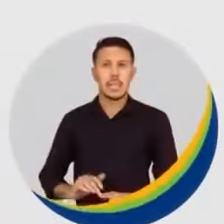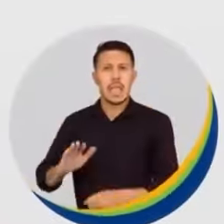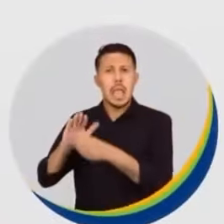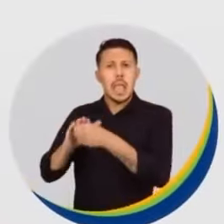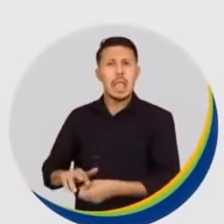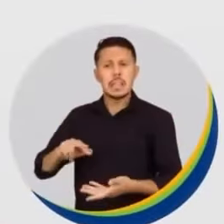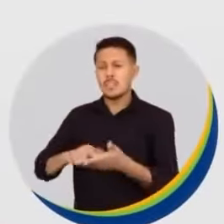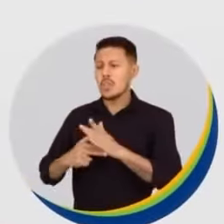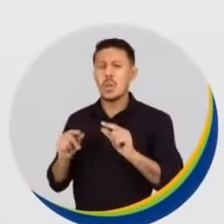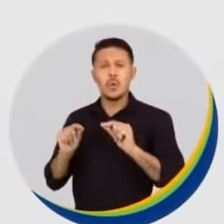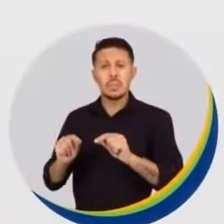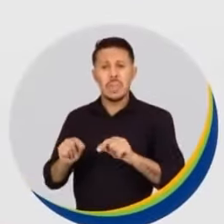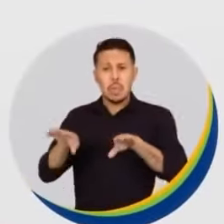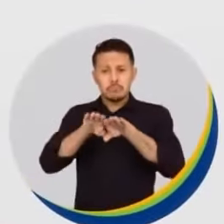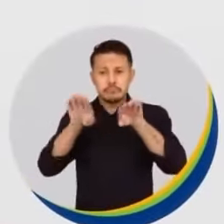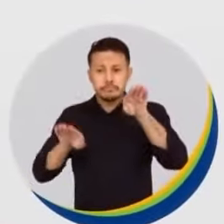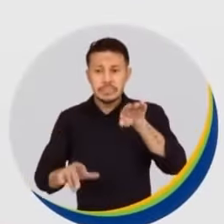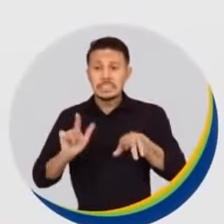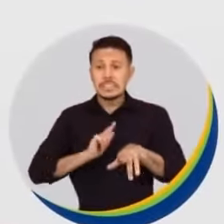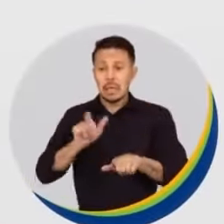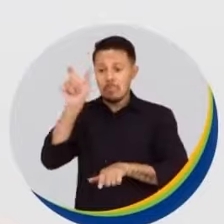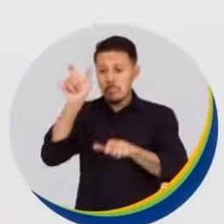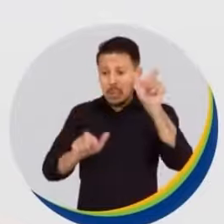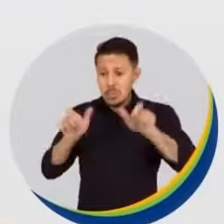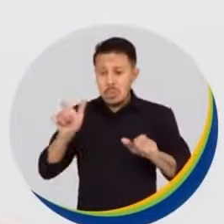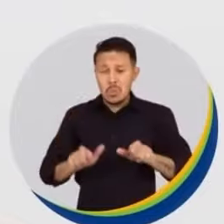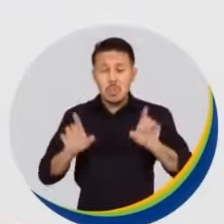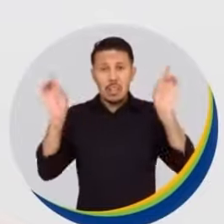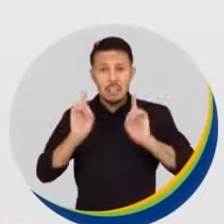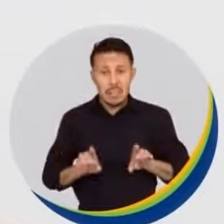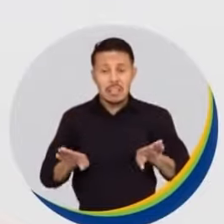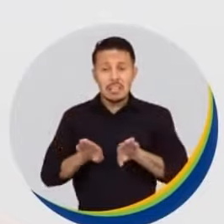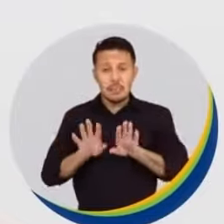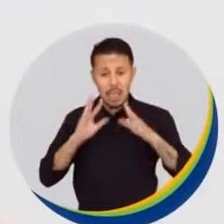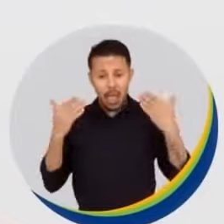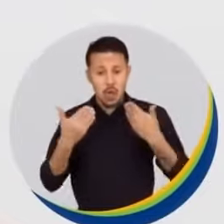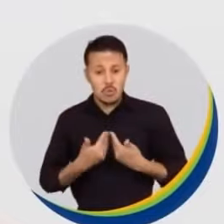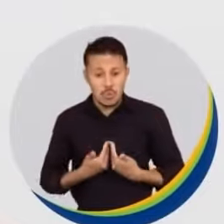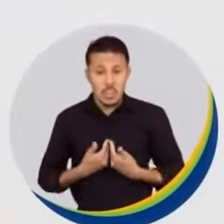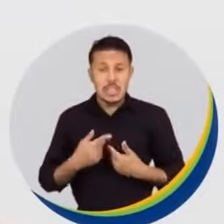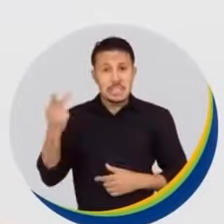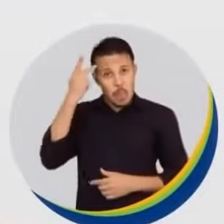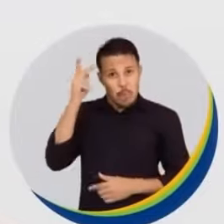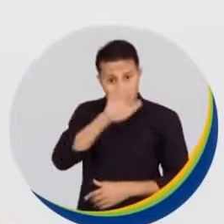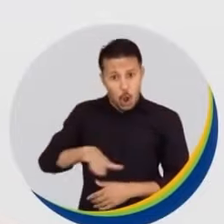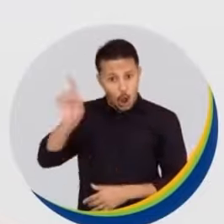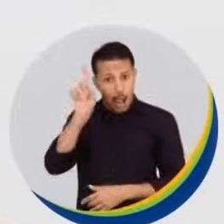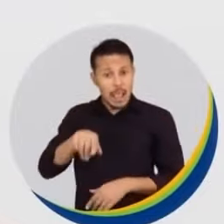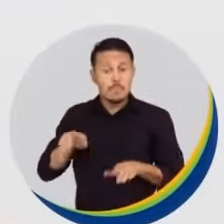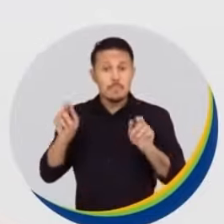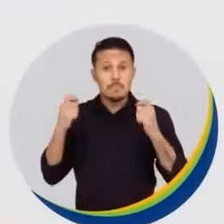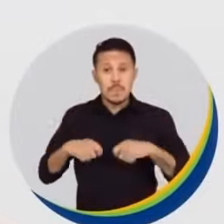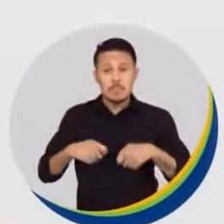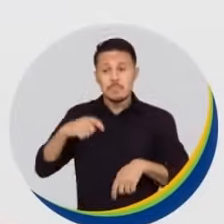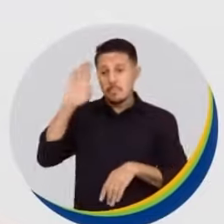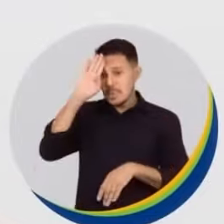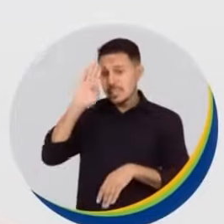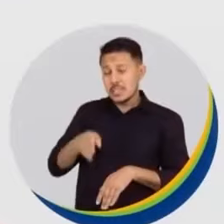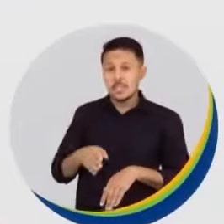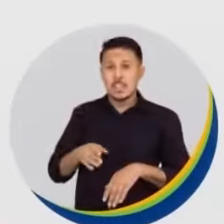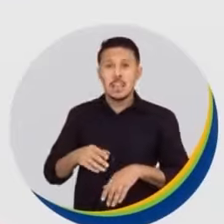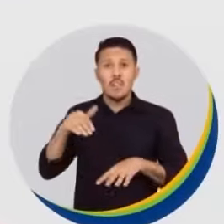Capacitismo é não dar igualdade às pessoas com deficiência e autistas. São Paulo é de todos, inclusive de quem mais precisa dela. Vote